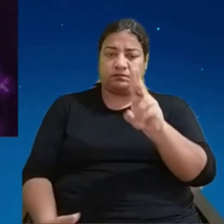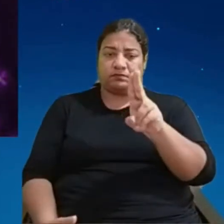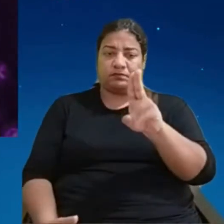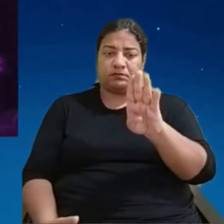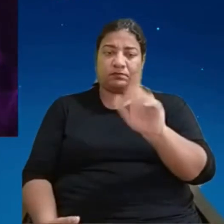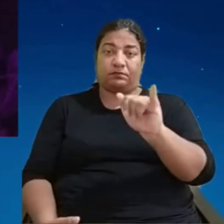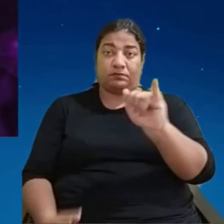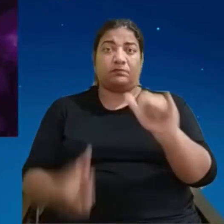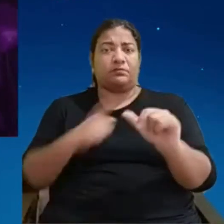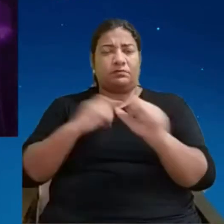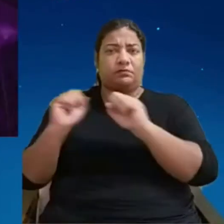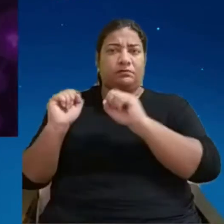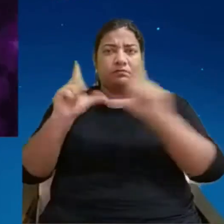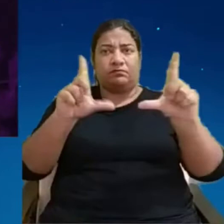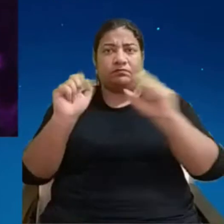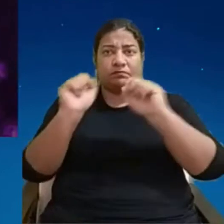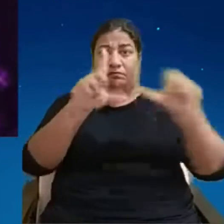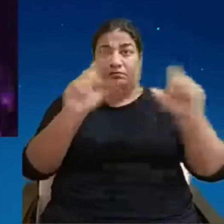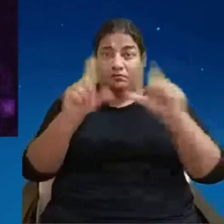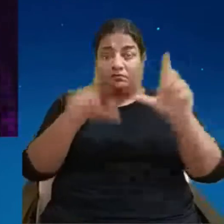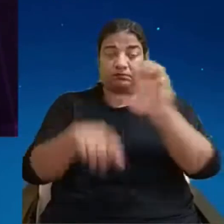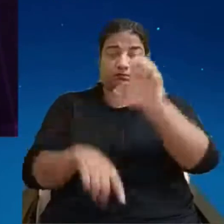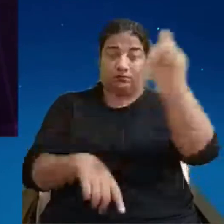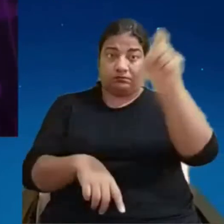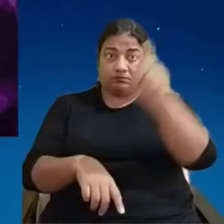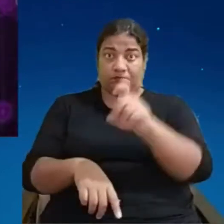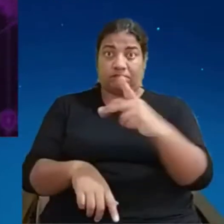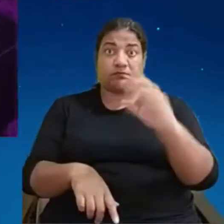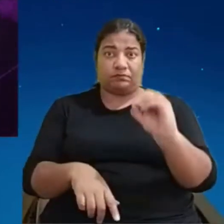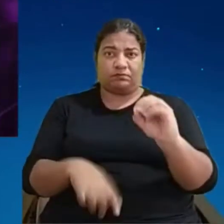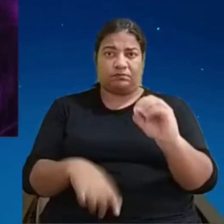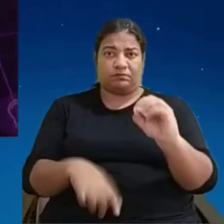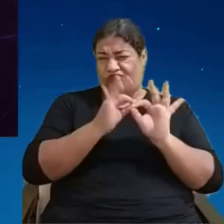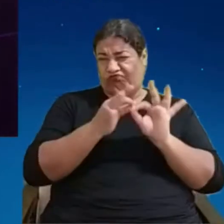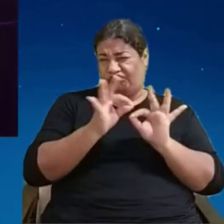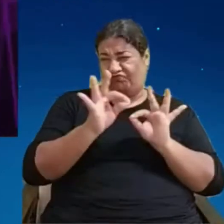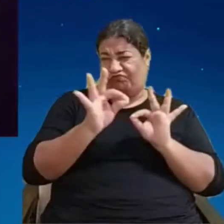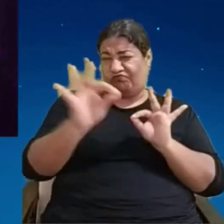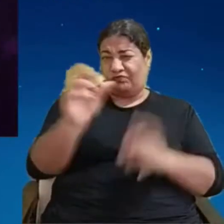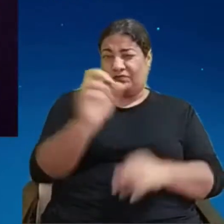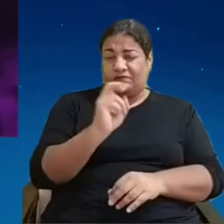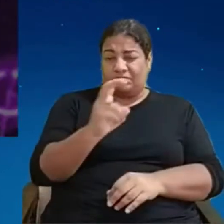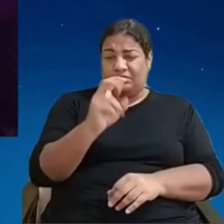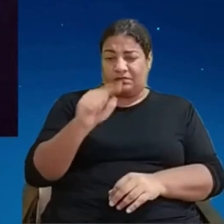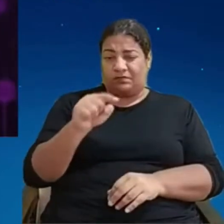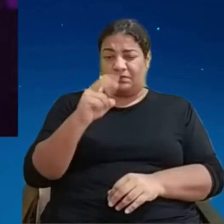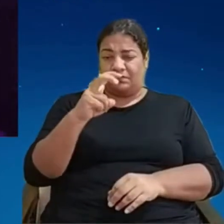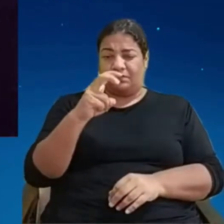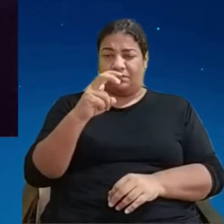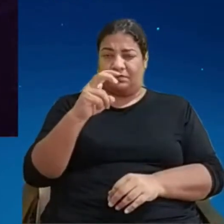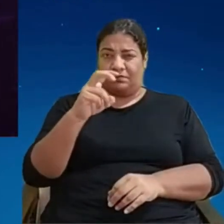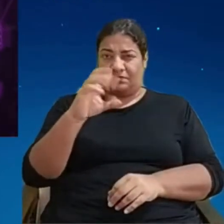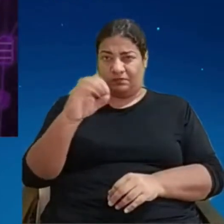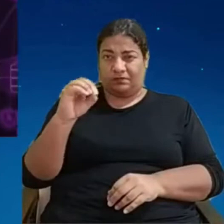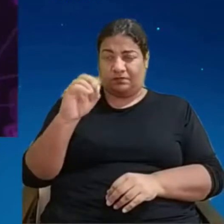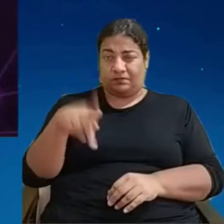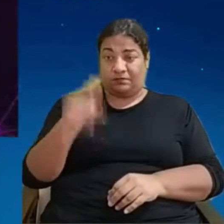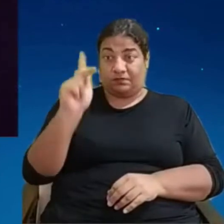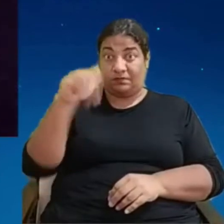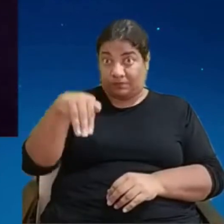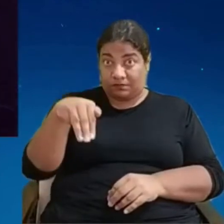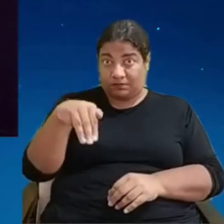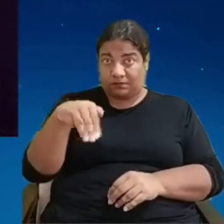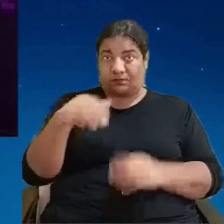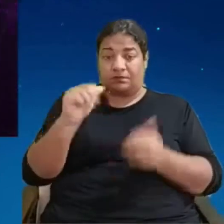Uma região de 5.500 km² para essa Expo, ela fica na saída de Dubai para Abu